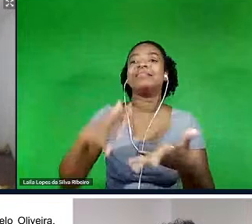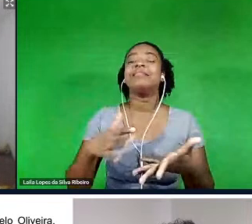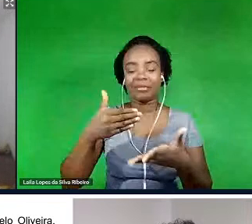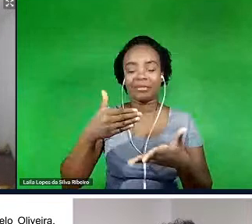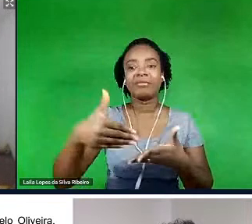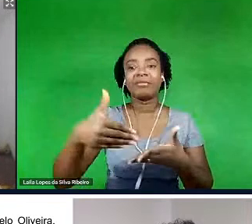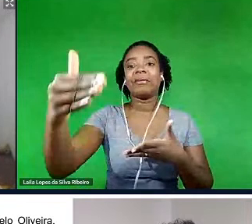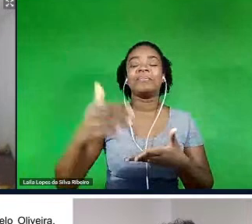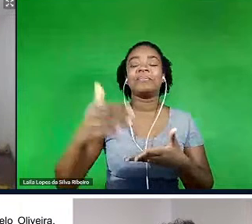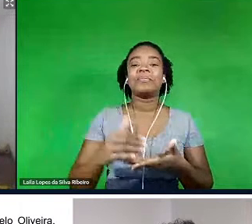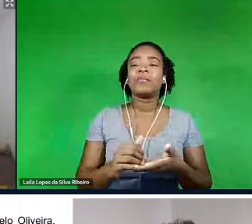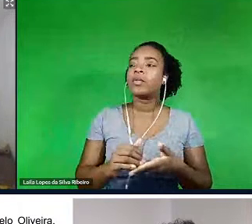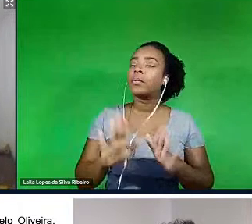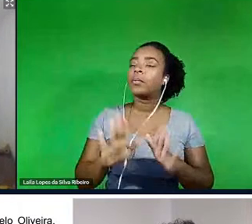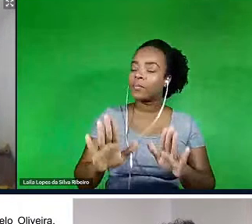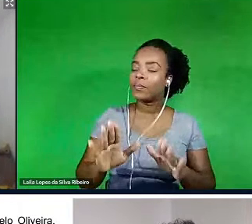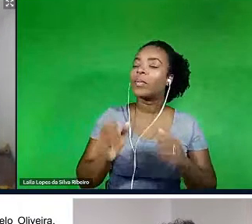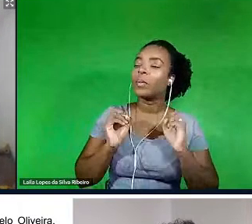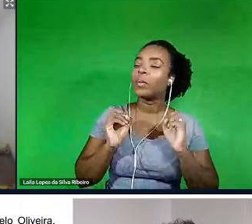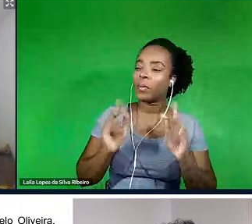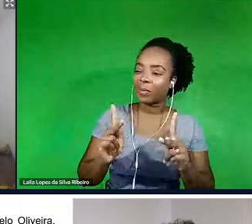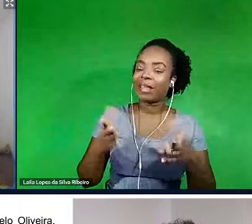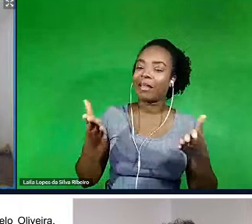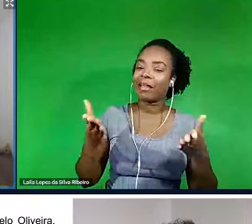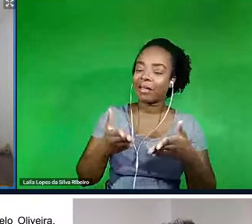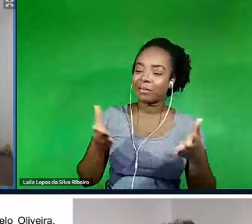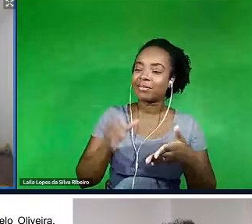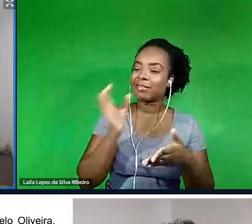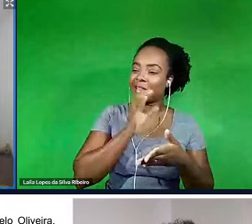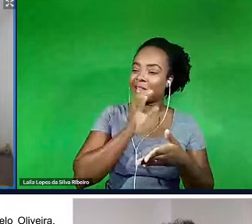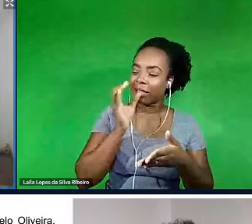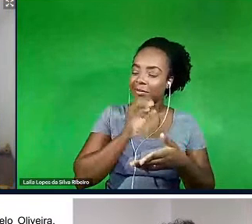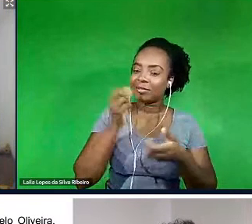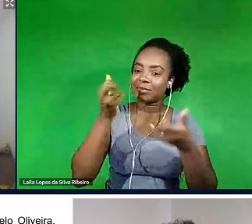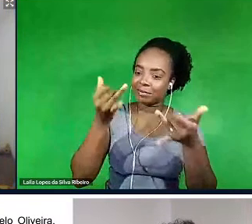Certo, vou falar brevemente aqui também por causa do tempo, é,